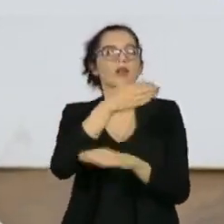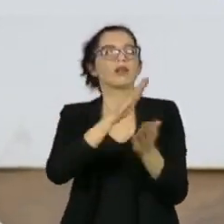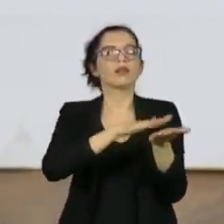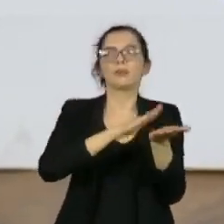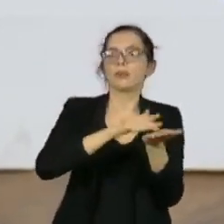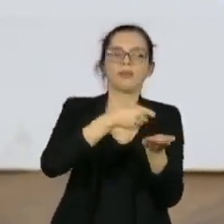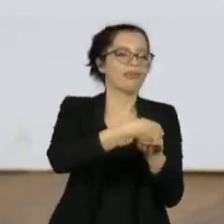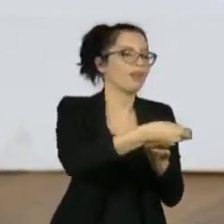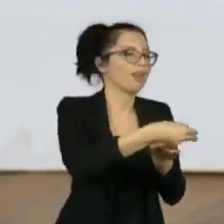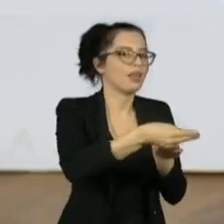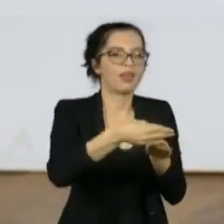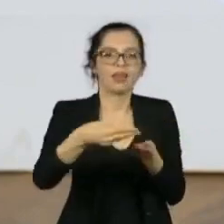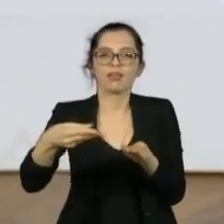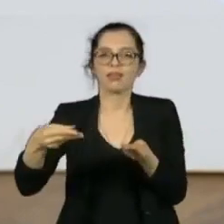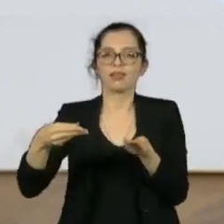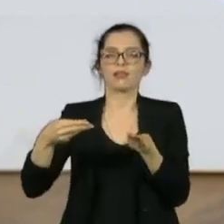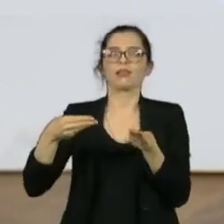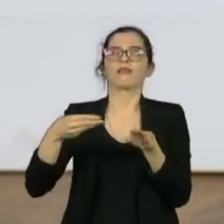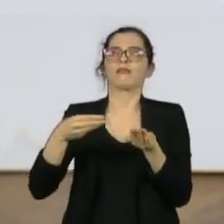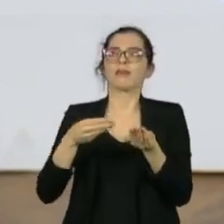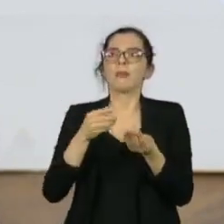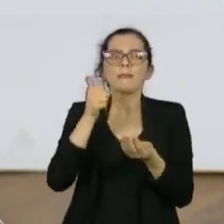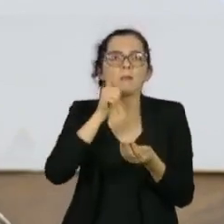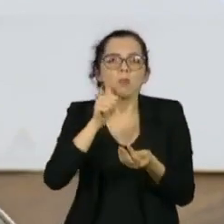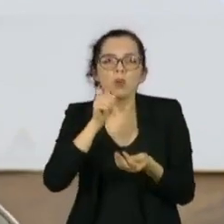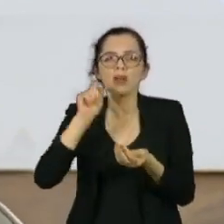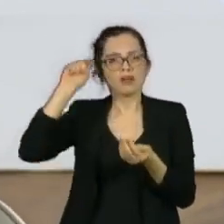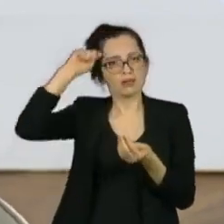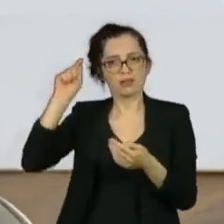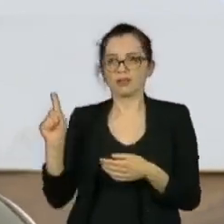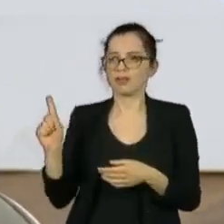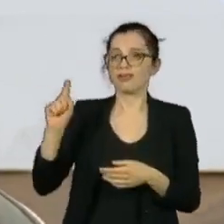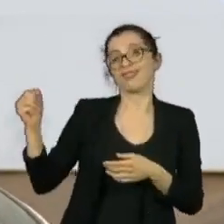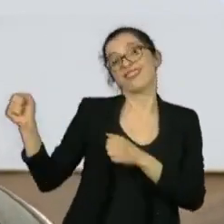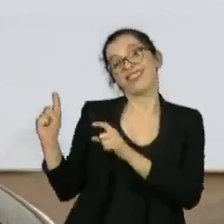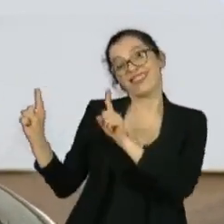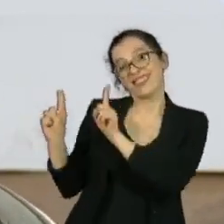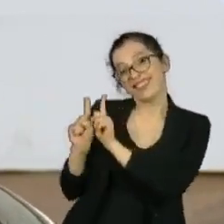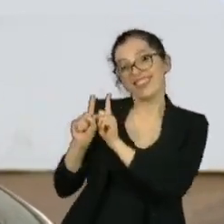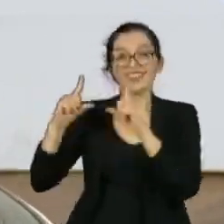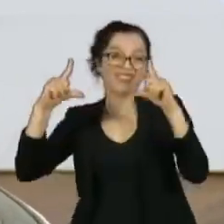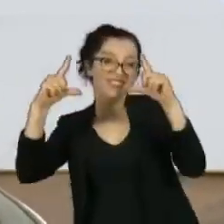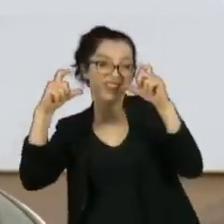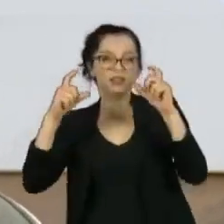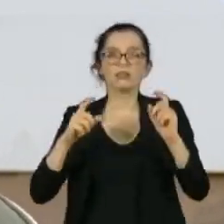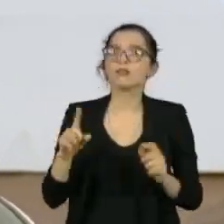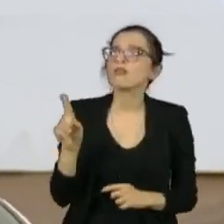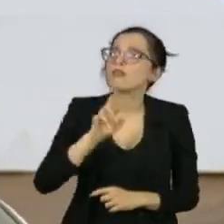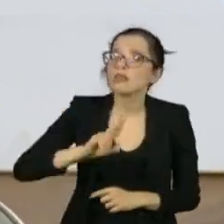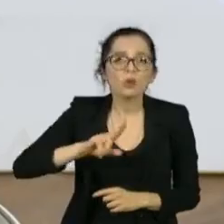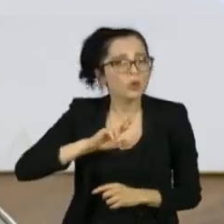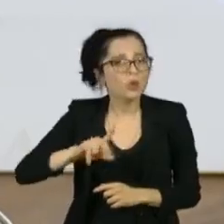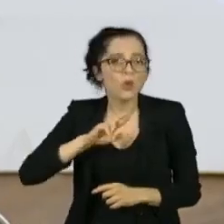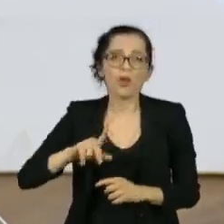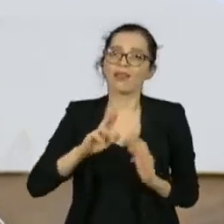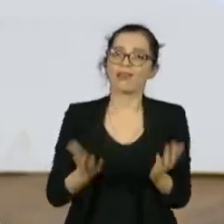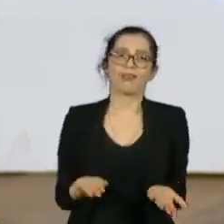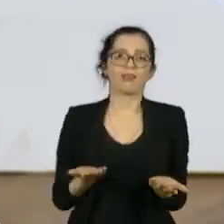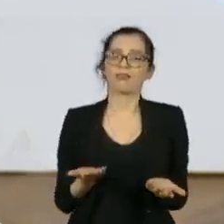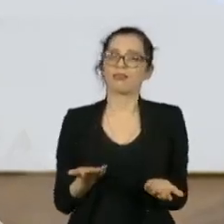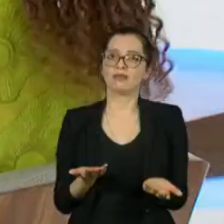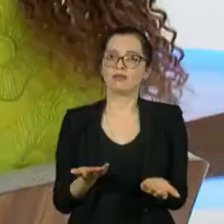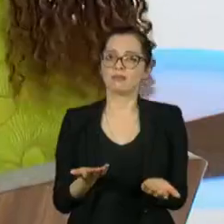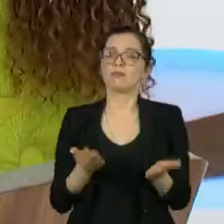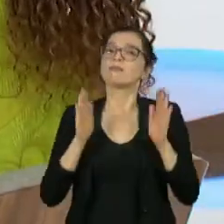aquela mulher negra para se candidatar, mas também não vão cuidar dessa mulher. Porque também tem isso. A gente não entrou nesse debate ainda, mas a gente pode falar aqui muito rapidamente, que é,